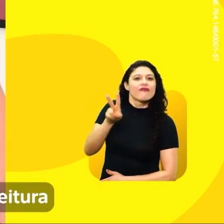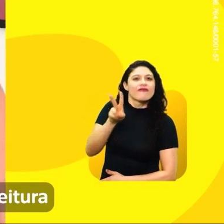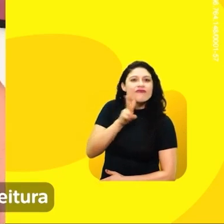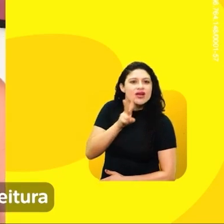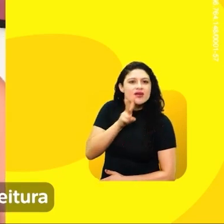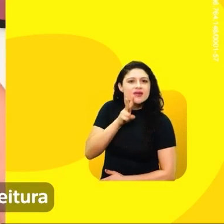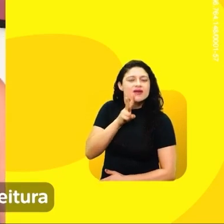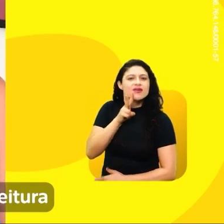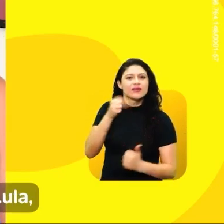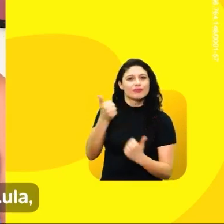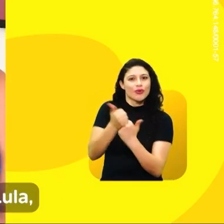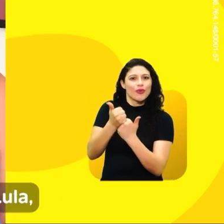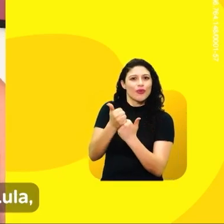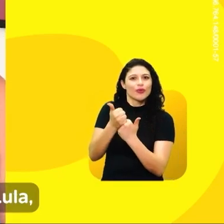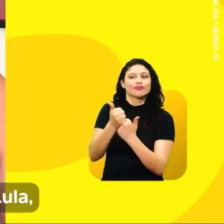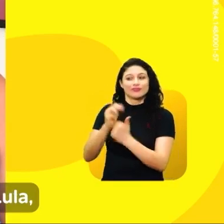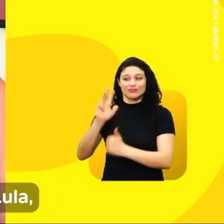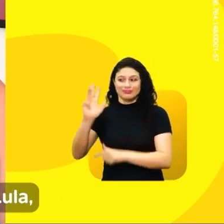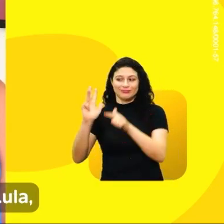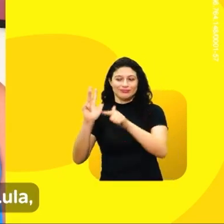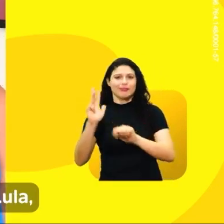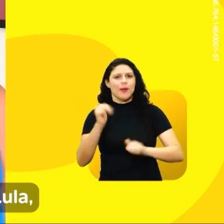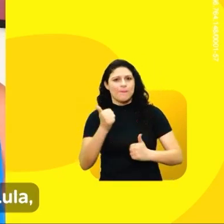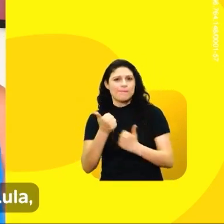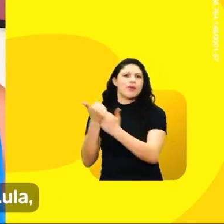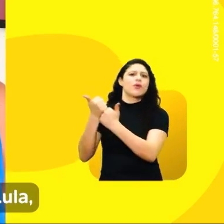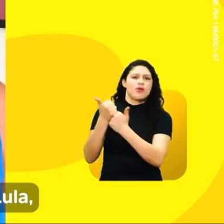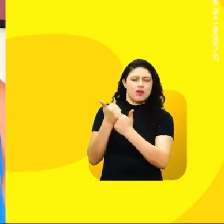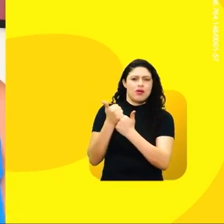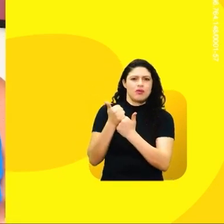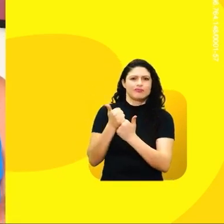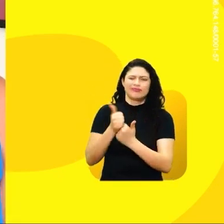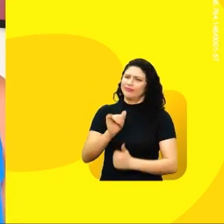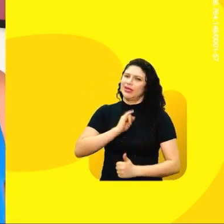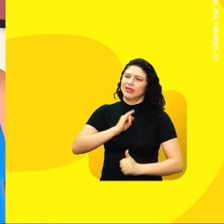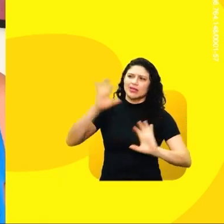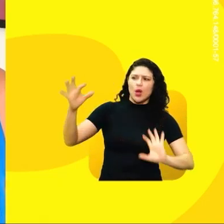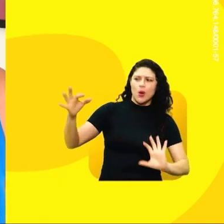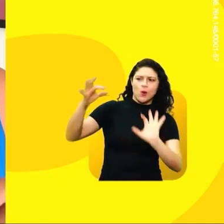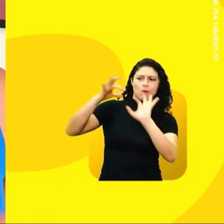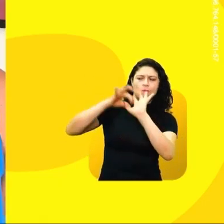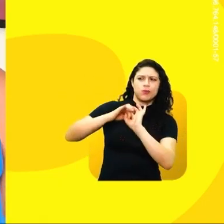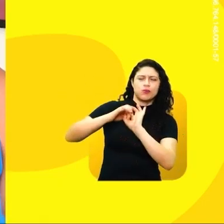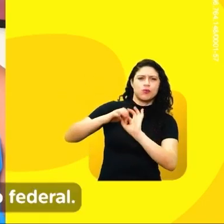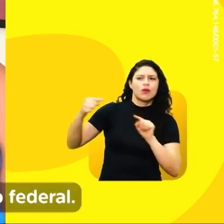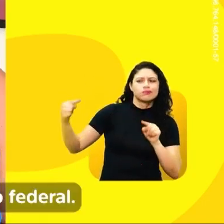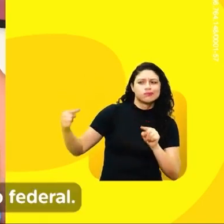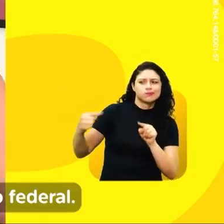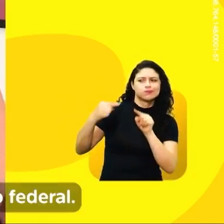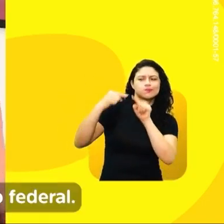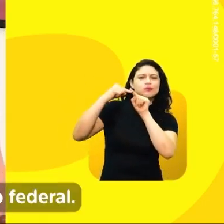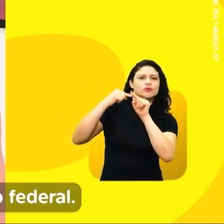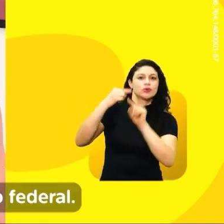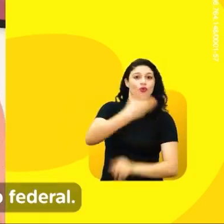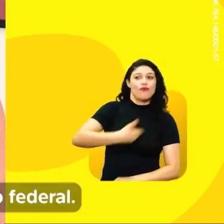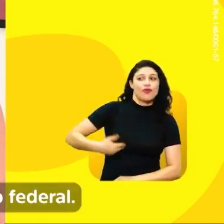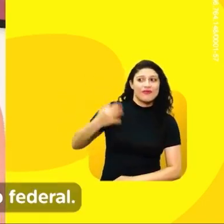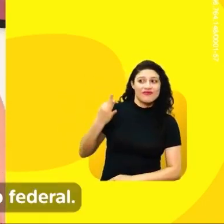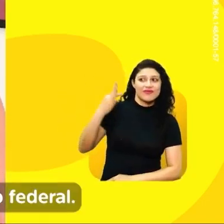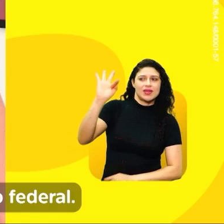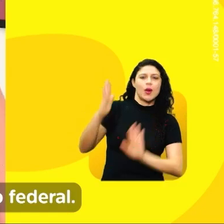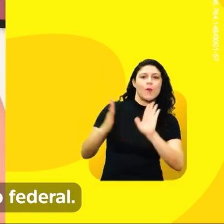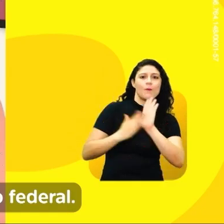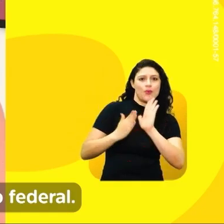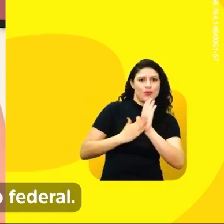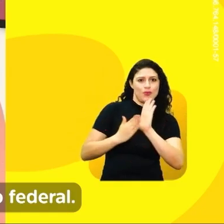Vânia na prefeitura e com o apoio do nosso presidente Lula, Imperatriz vai estar conectada com as políticas de juventude do